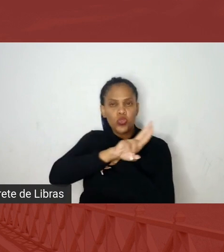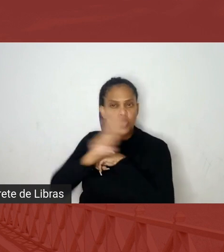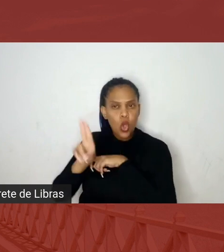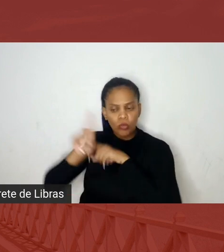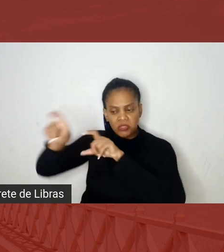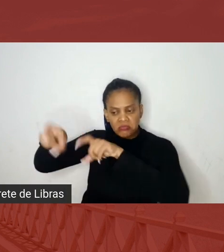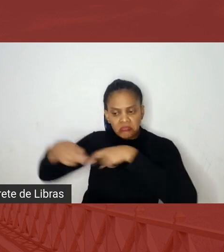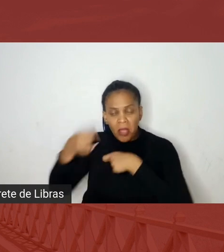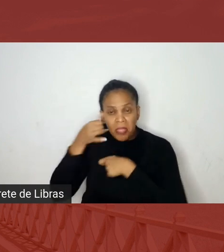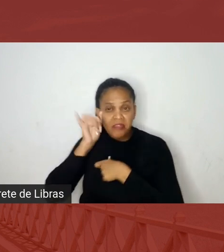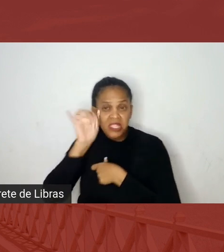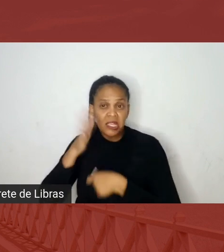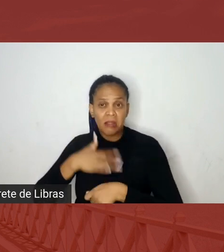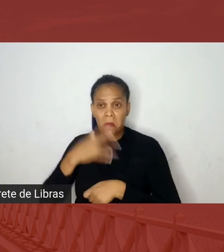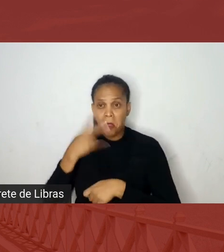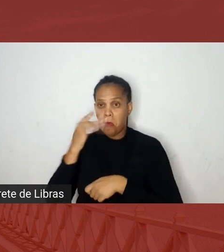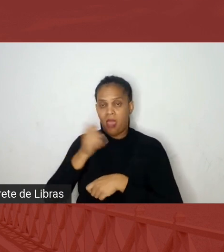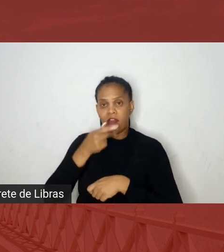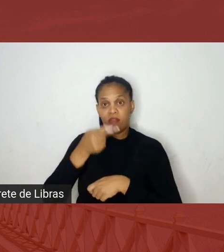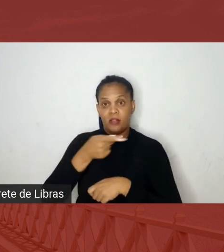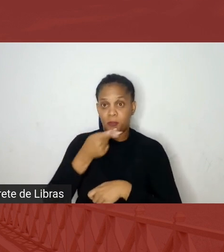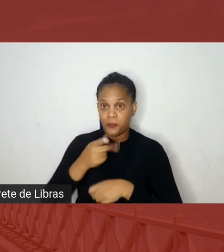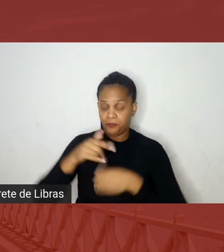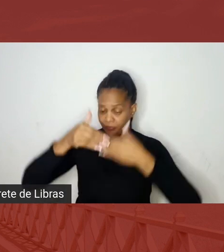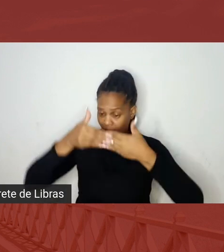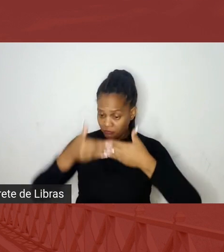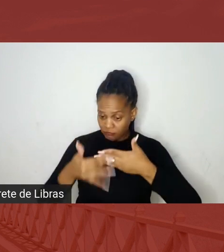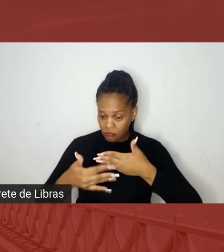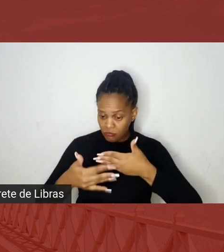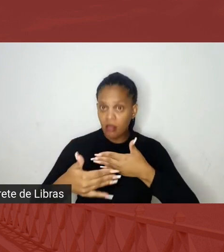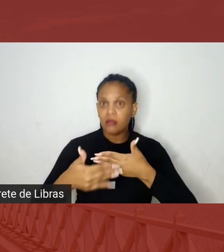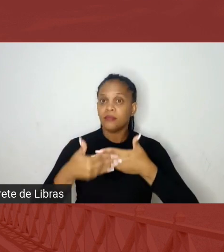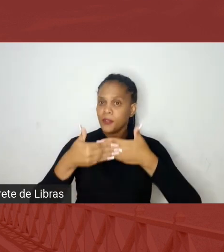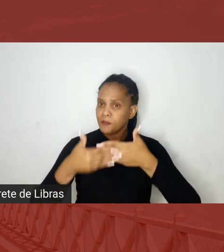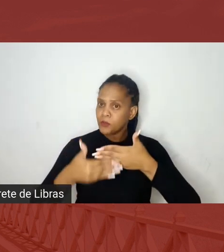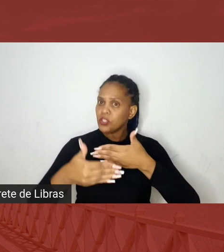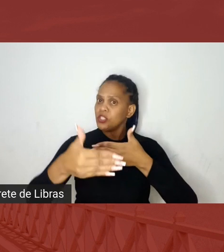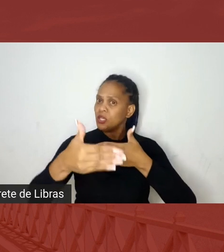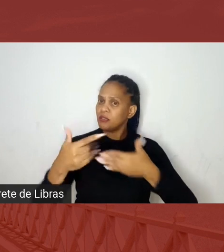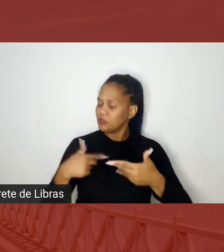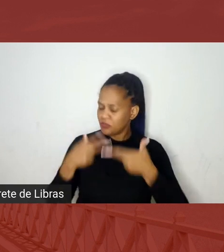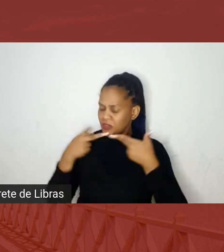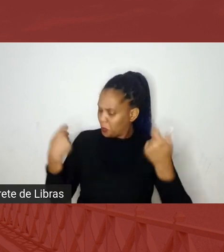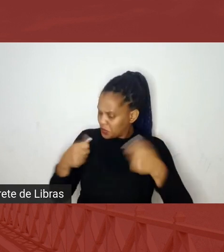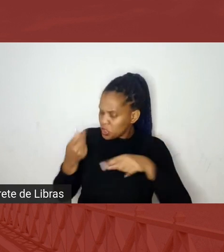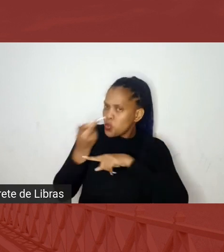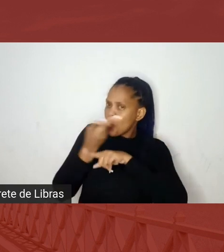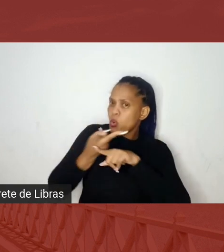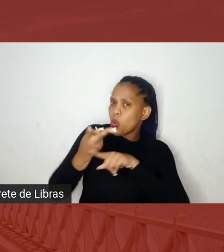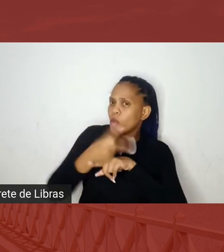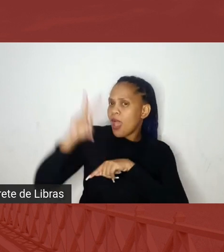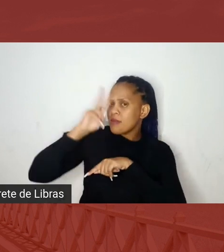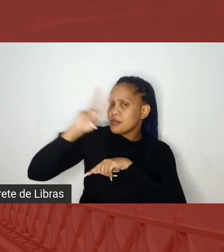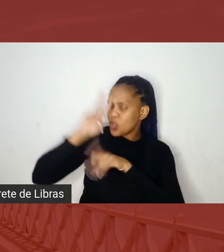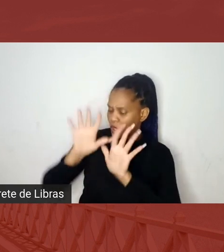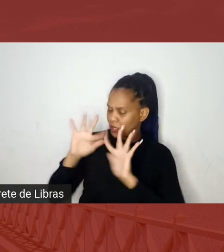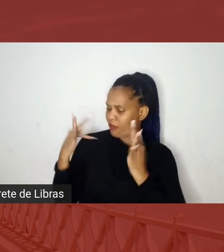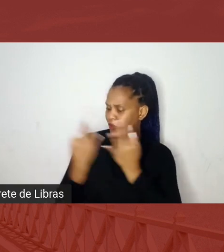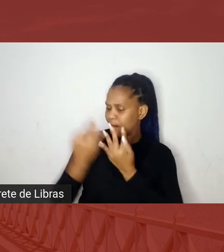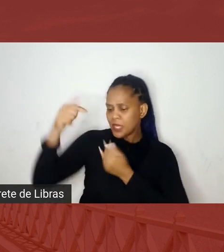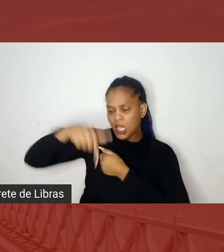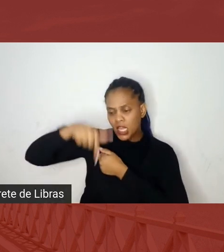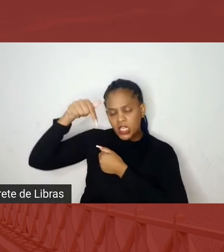deu. Então, daí para diante, esse processo, eu falei, gente, eu tenho que procurar o histórico dessas famílias aqui, dessa comunidade,